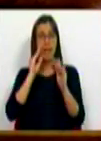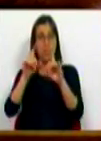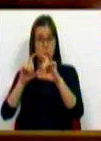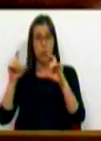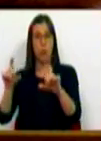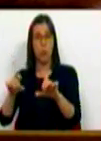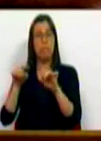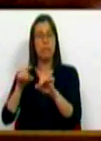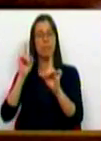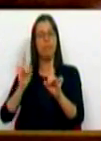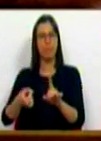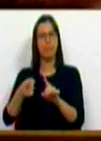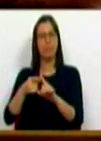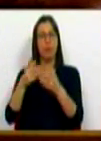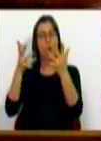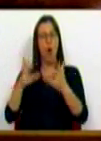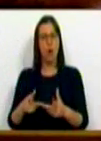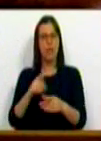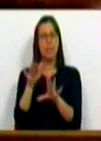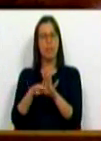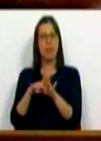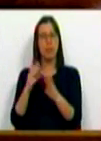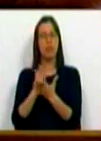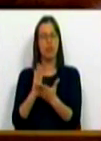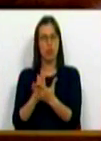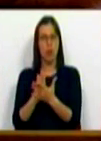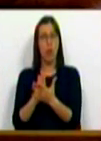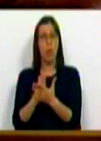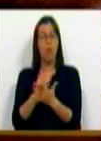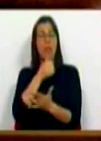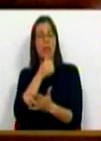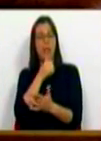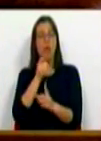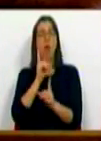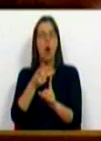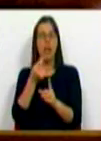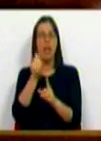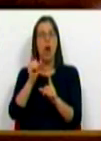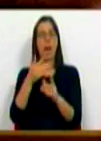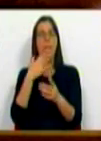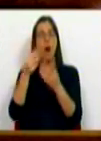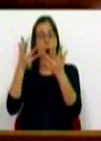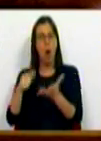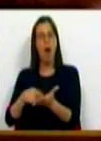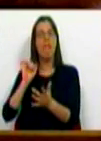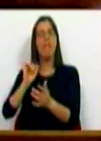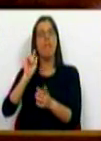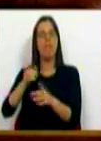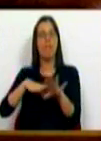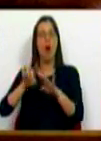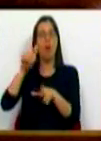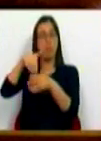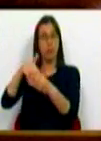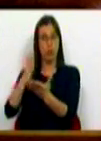secundário vão passar a ter um orçamento participativo escolar em que decidirão como será emprego parte do orçamento da sua escola.